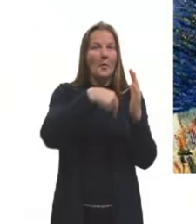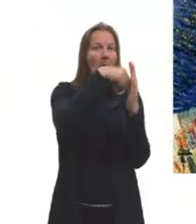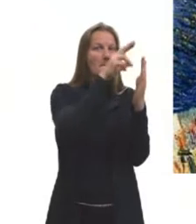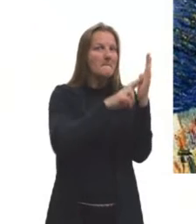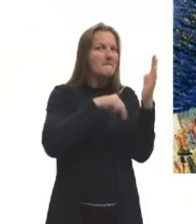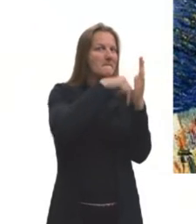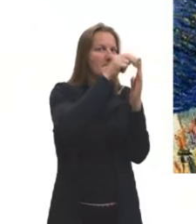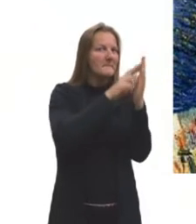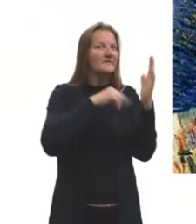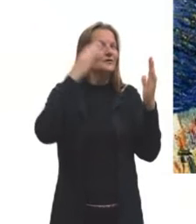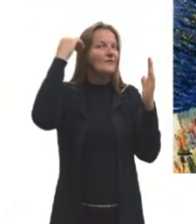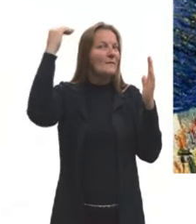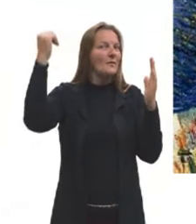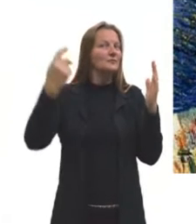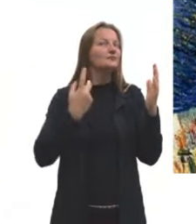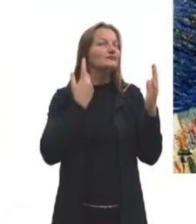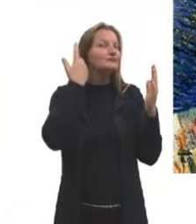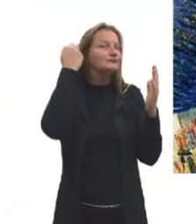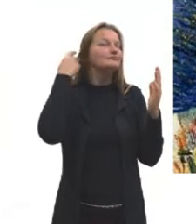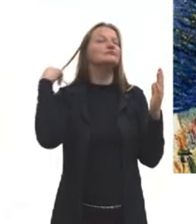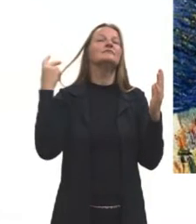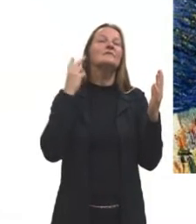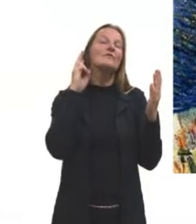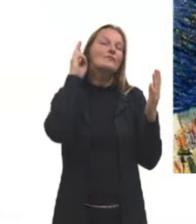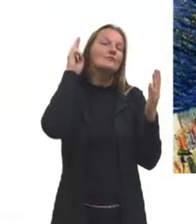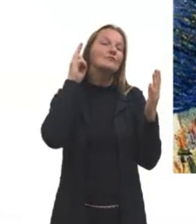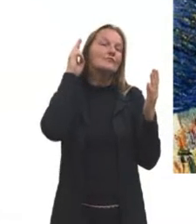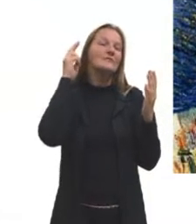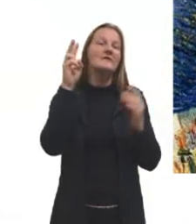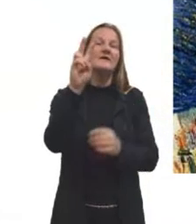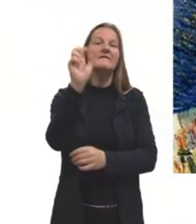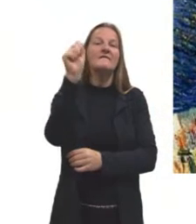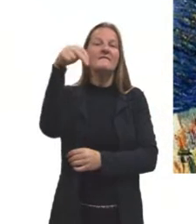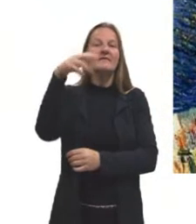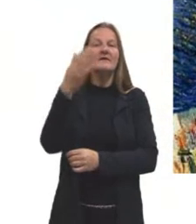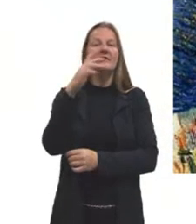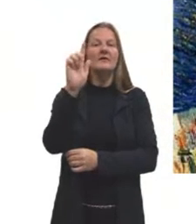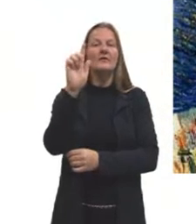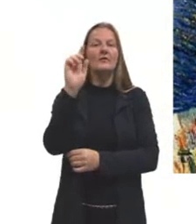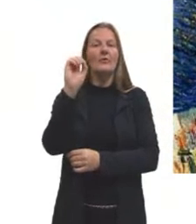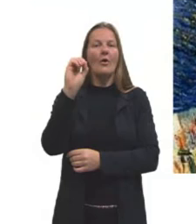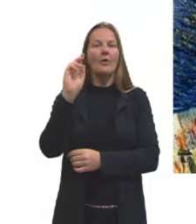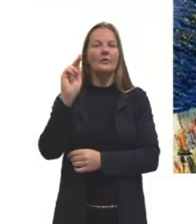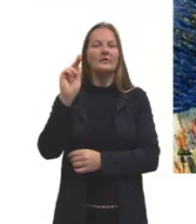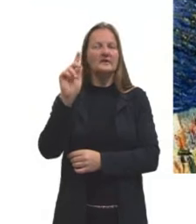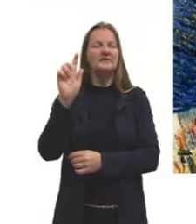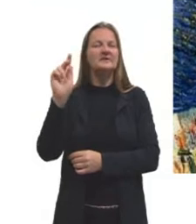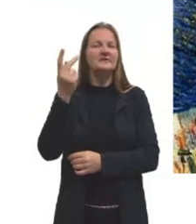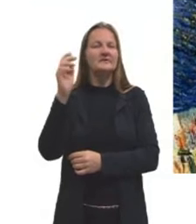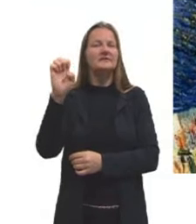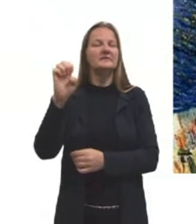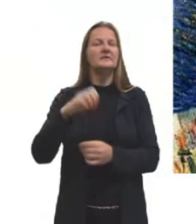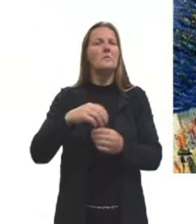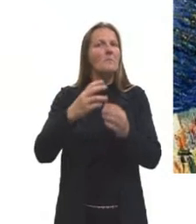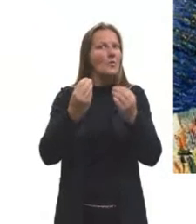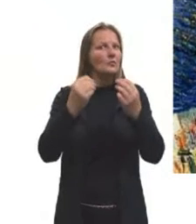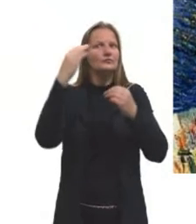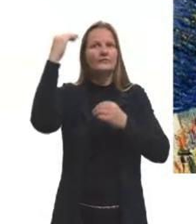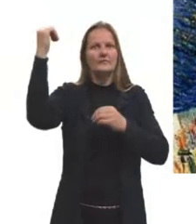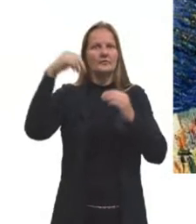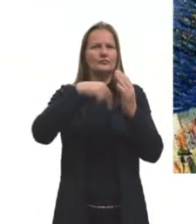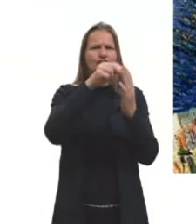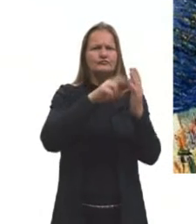famoso que é o Van Gogh. Esse pintor é conhecidíssimo por vários quadros, mas entre